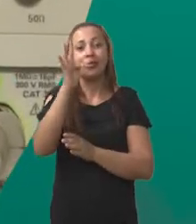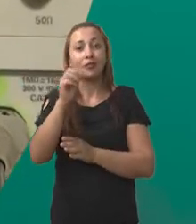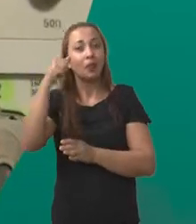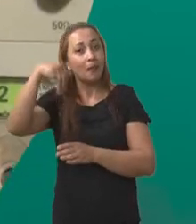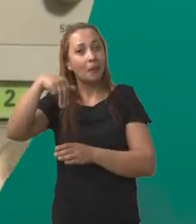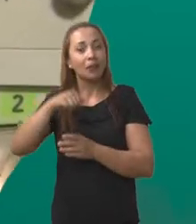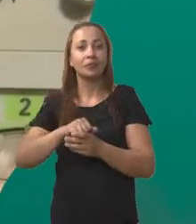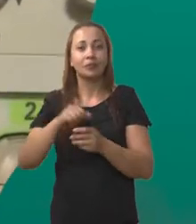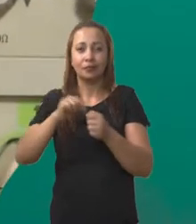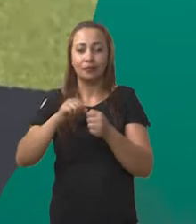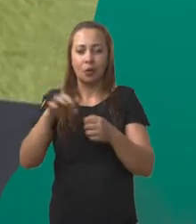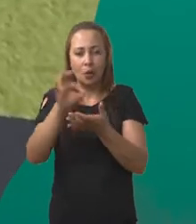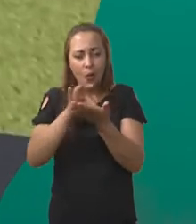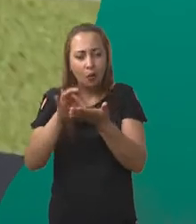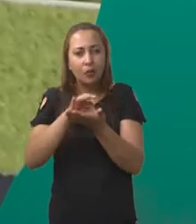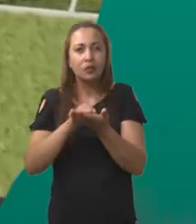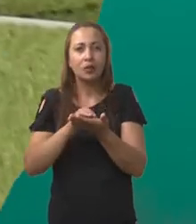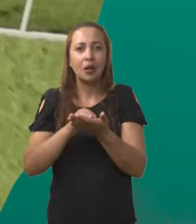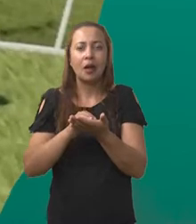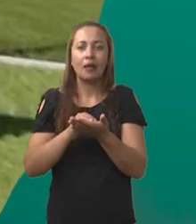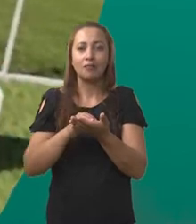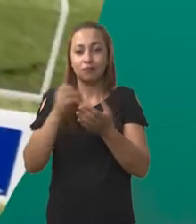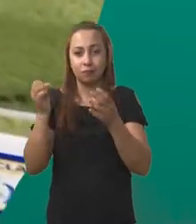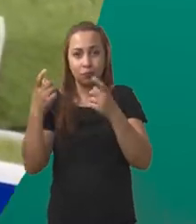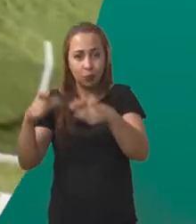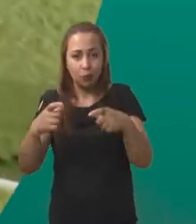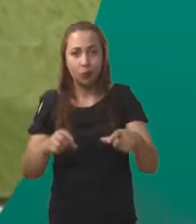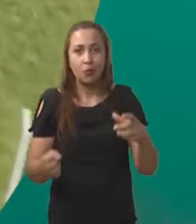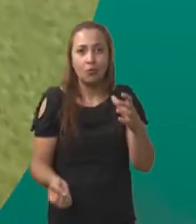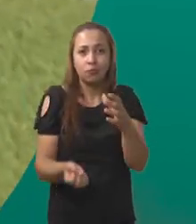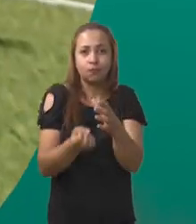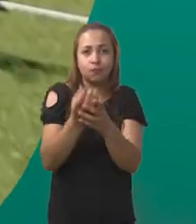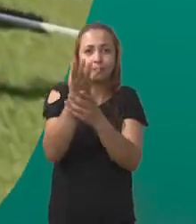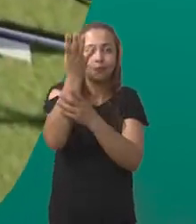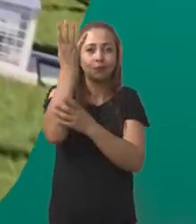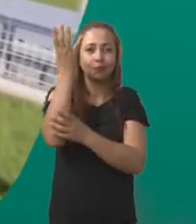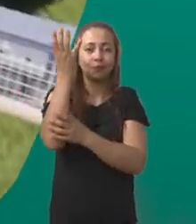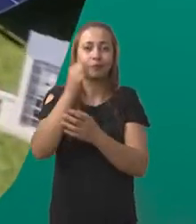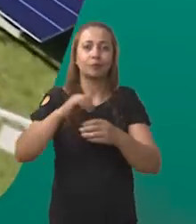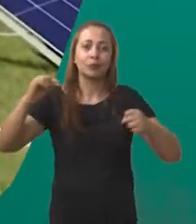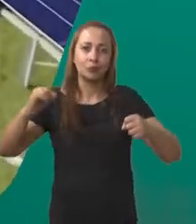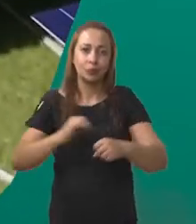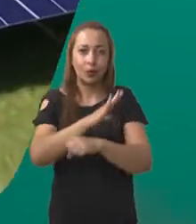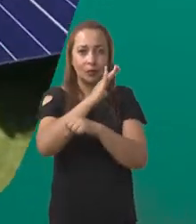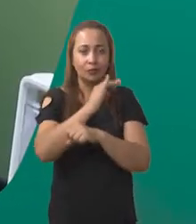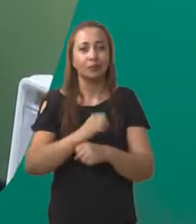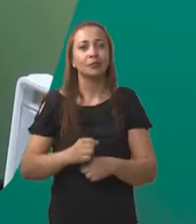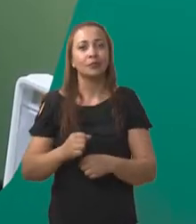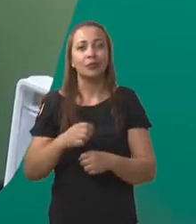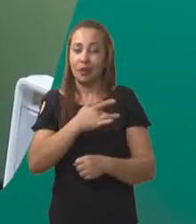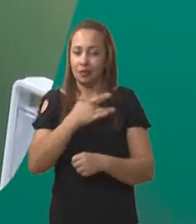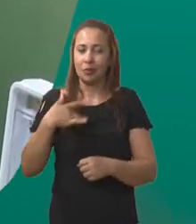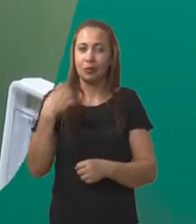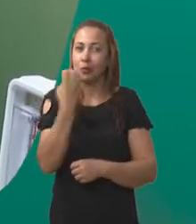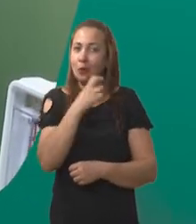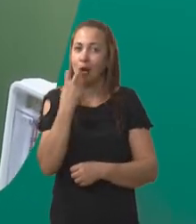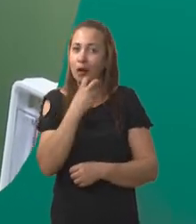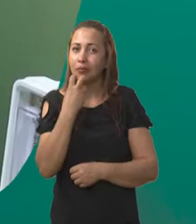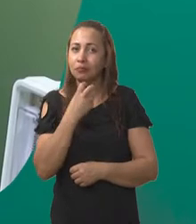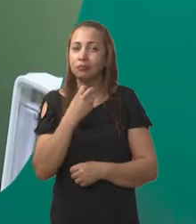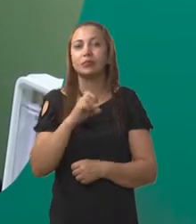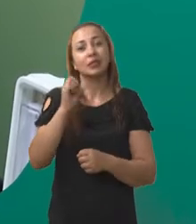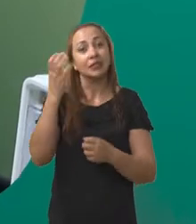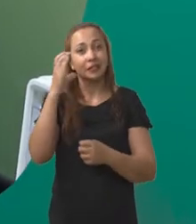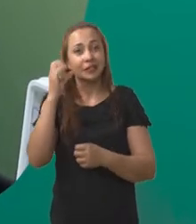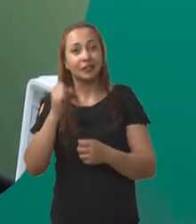Federal do Maranhão, promete utilizar as micro-redes como fonte de lançamento de foguetes. E em nome da saúde bucal,